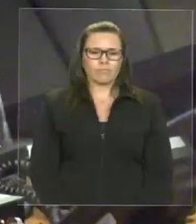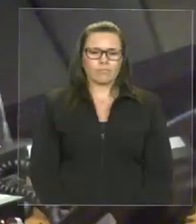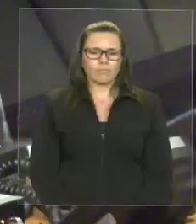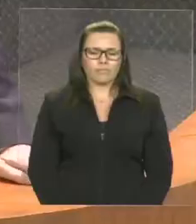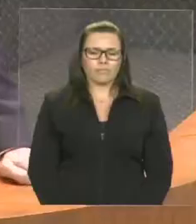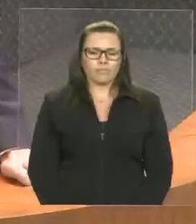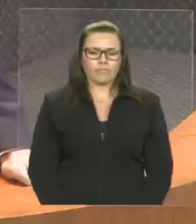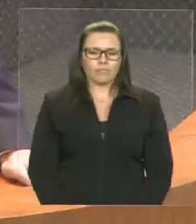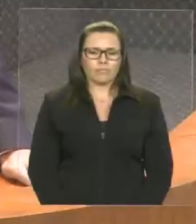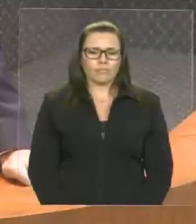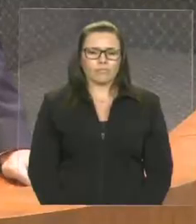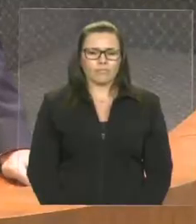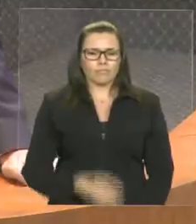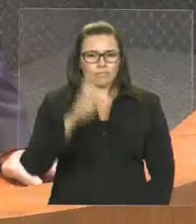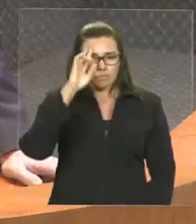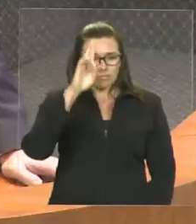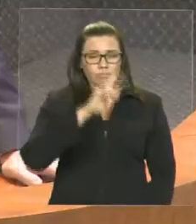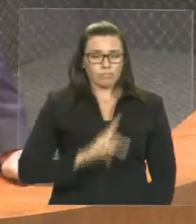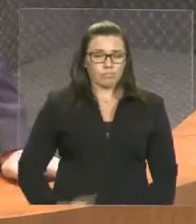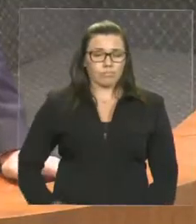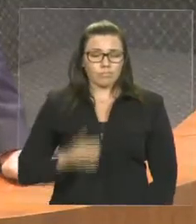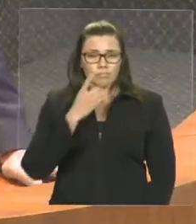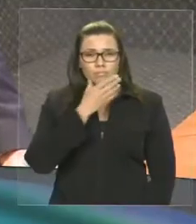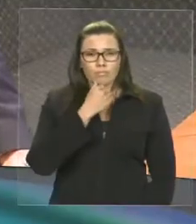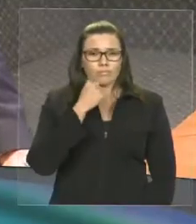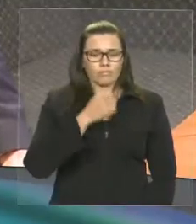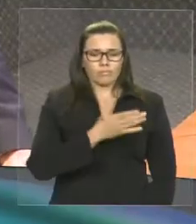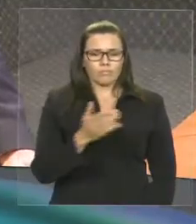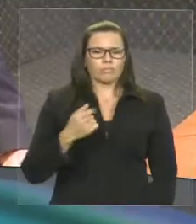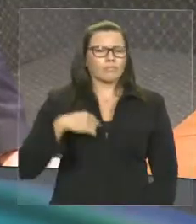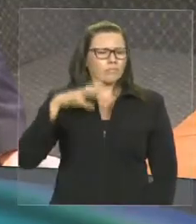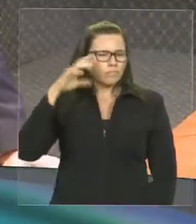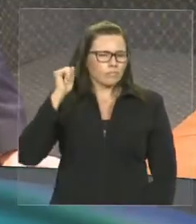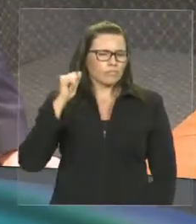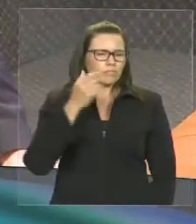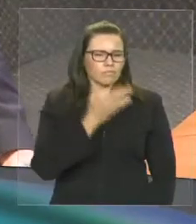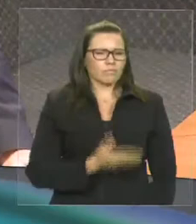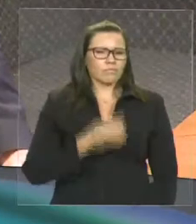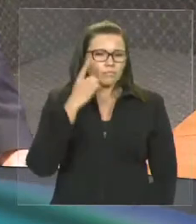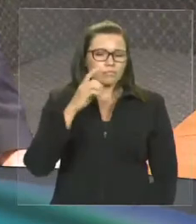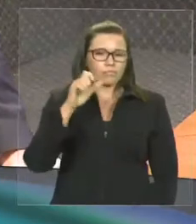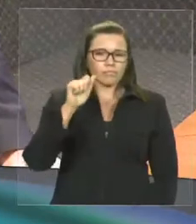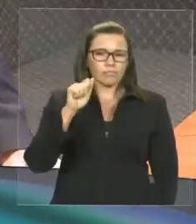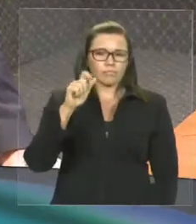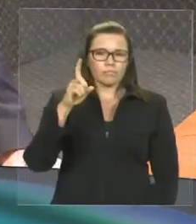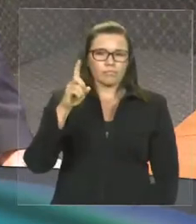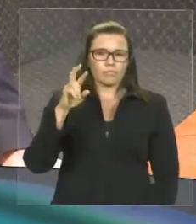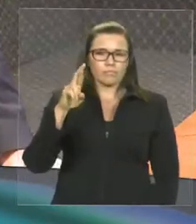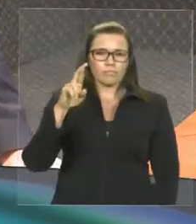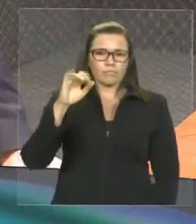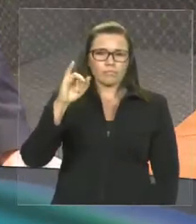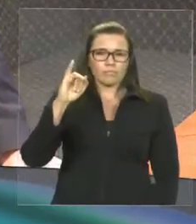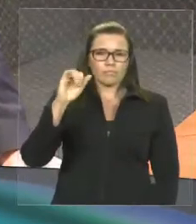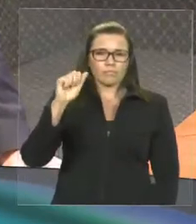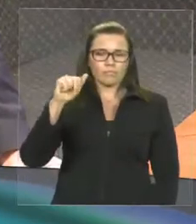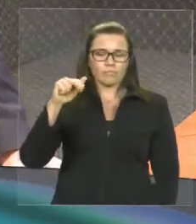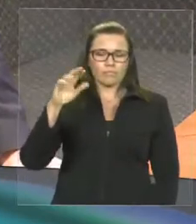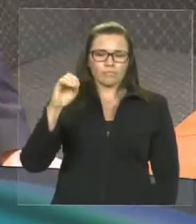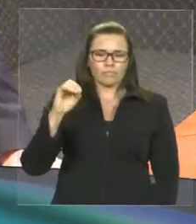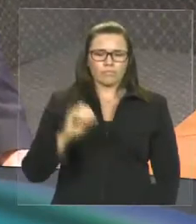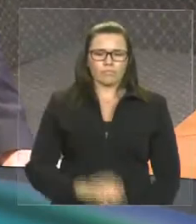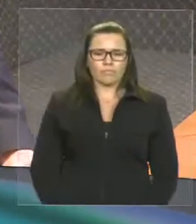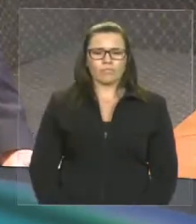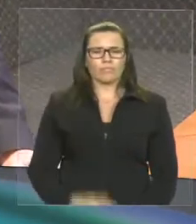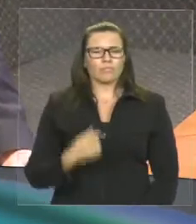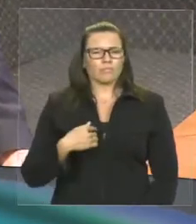Senhor presidente, senhoras e senhores deputados, eu ouvi aqui e às vezes realmente a gente